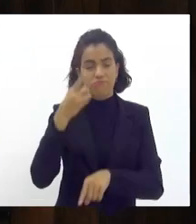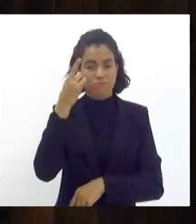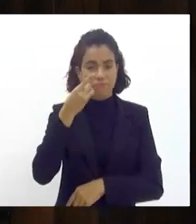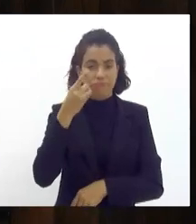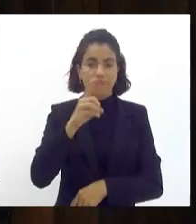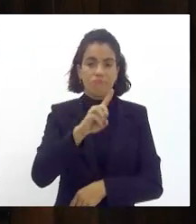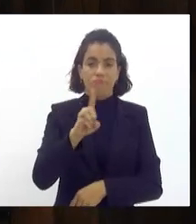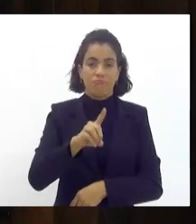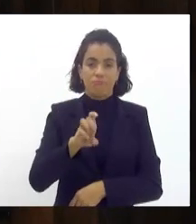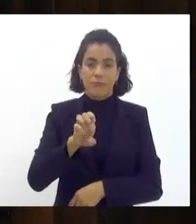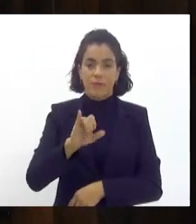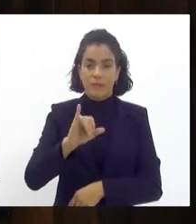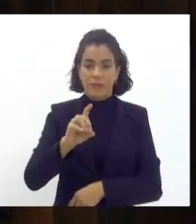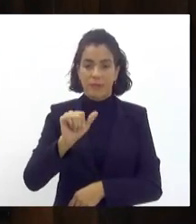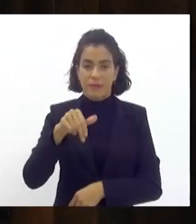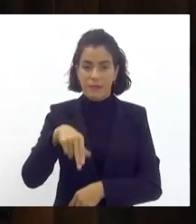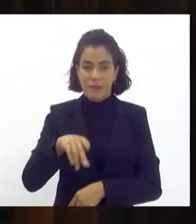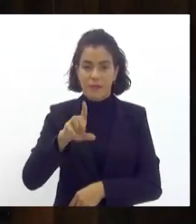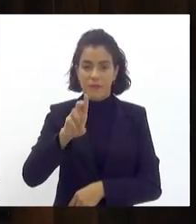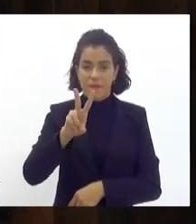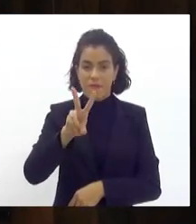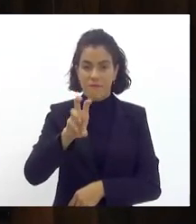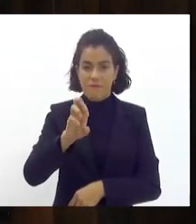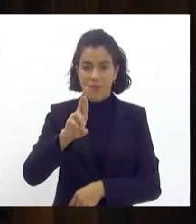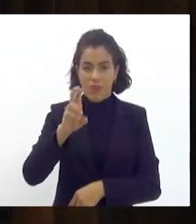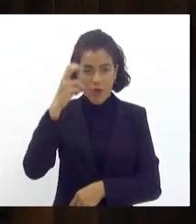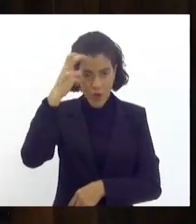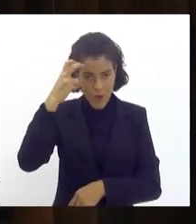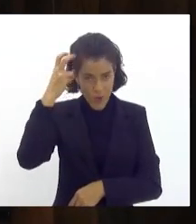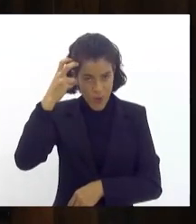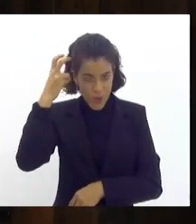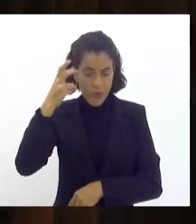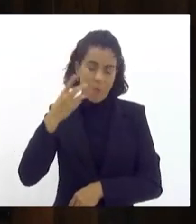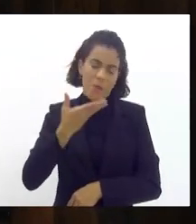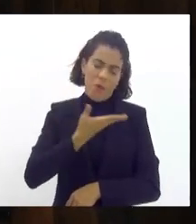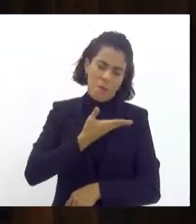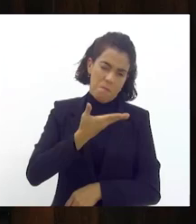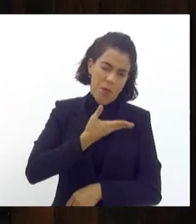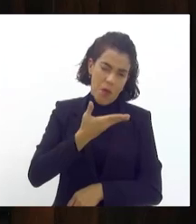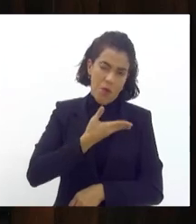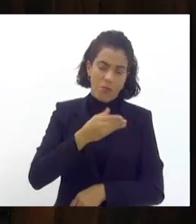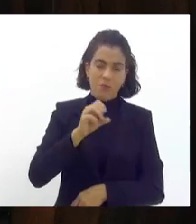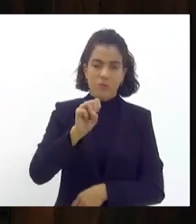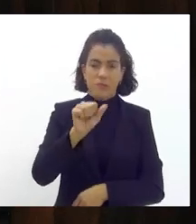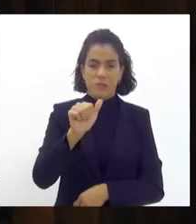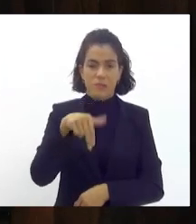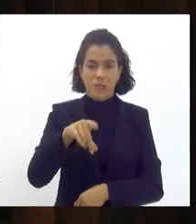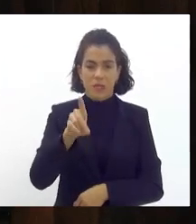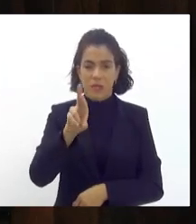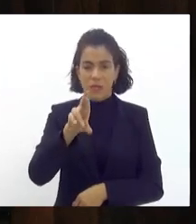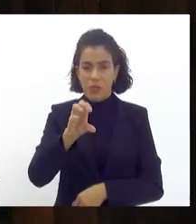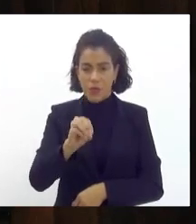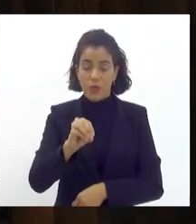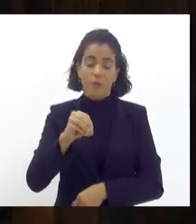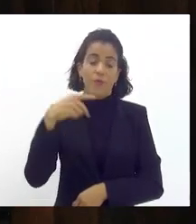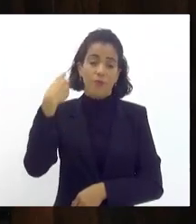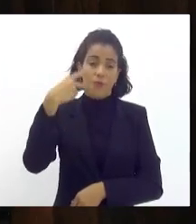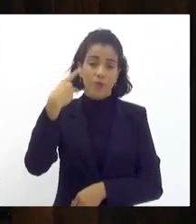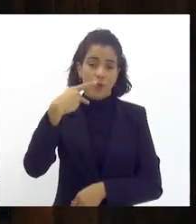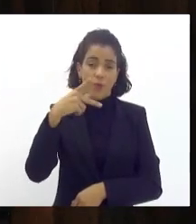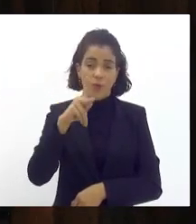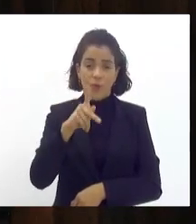Zeidã Verônica Lima agradecer também meu amigo meu irmão Sandra Avelar o vereador Pipico